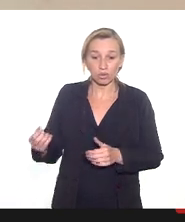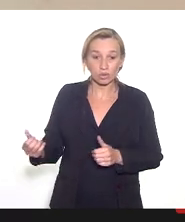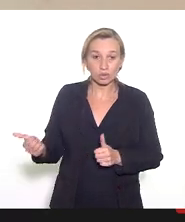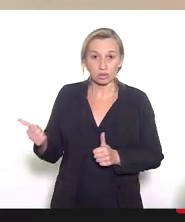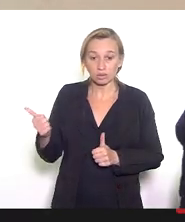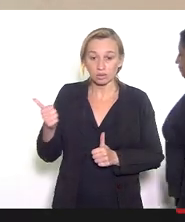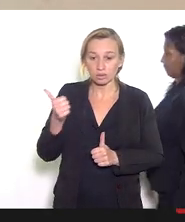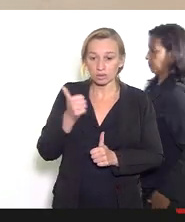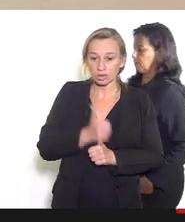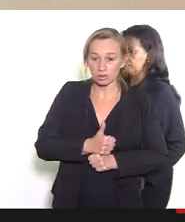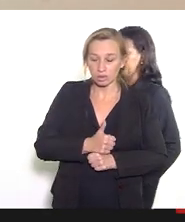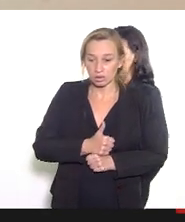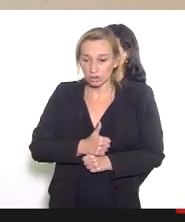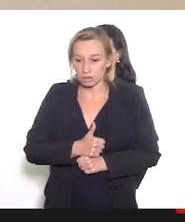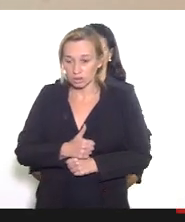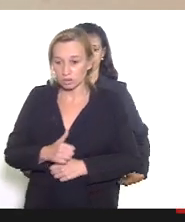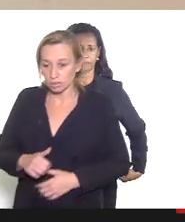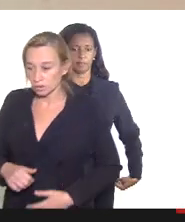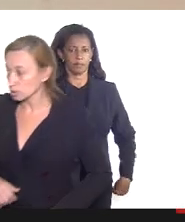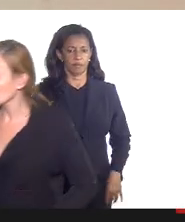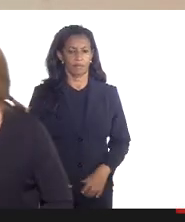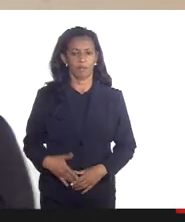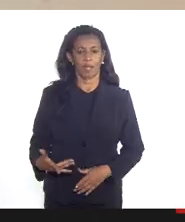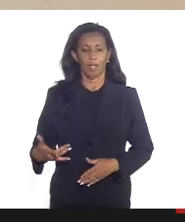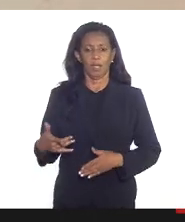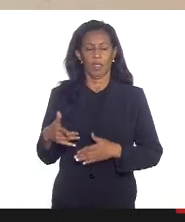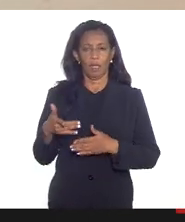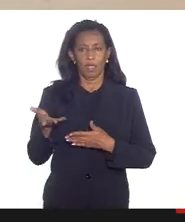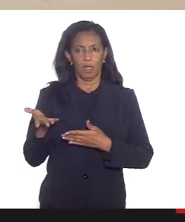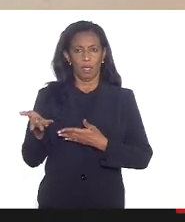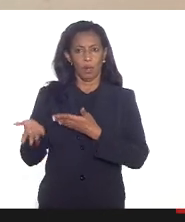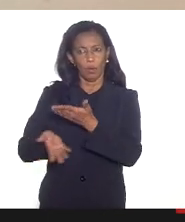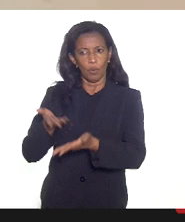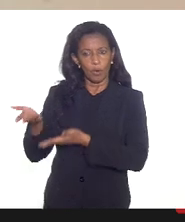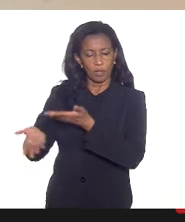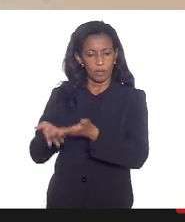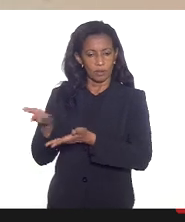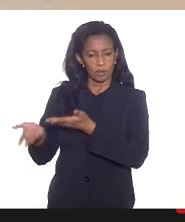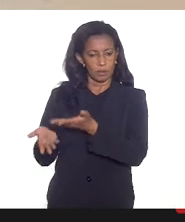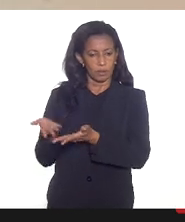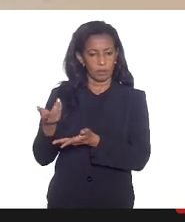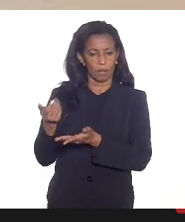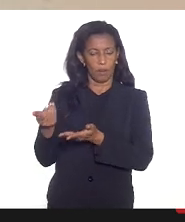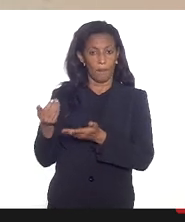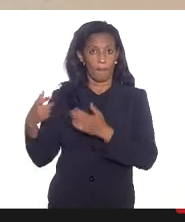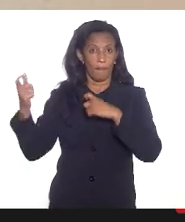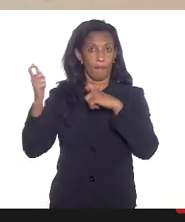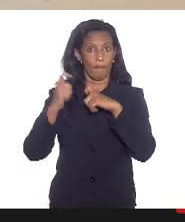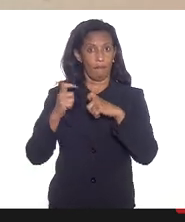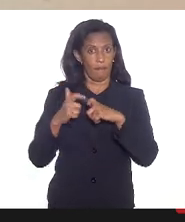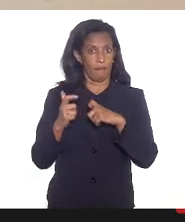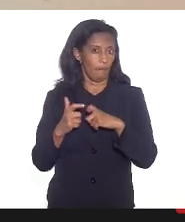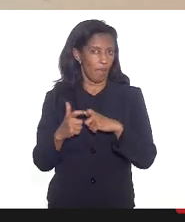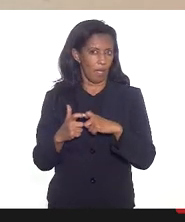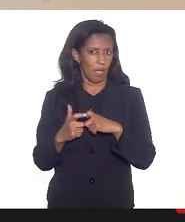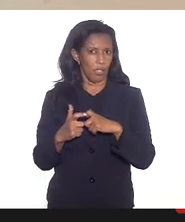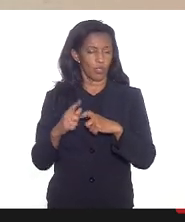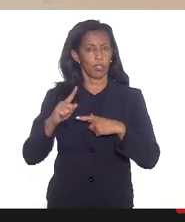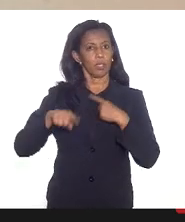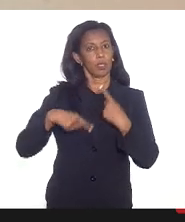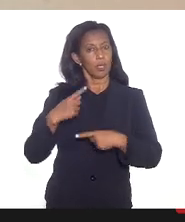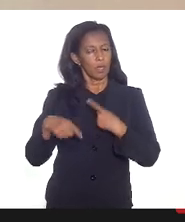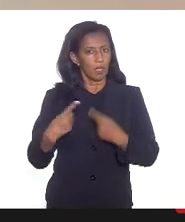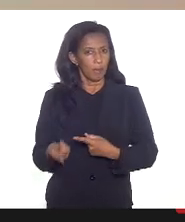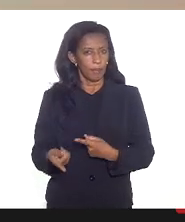seguiria minimamente a questão da orientação da médica né que depois